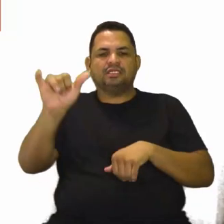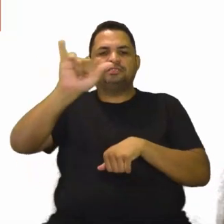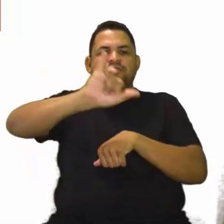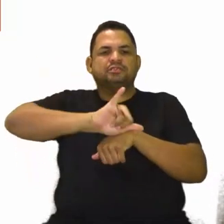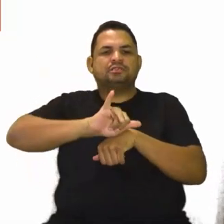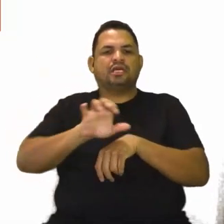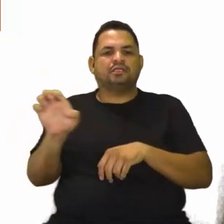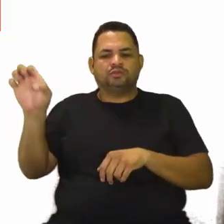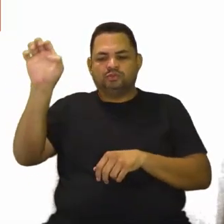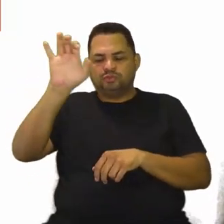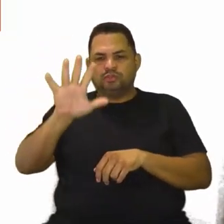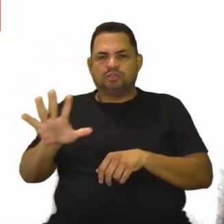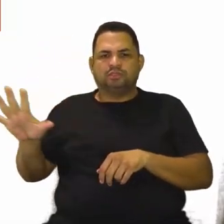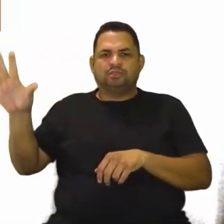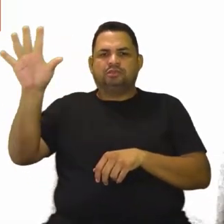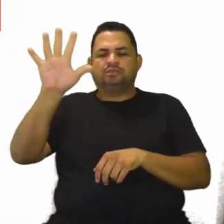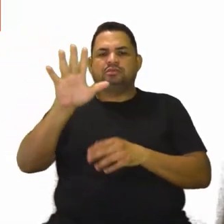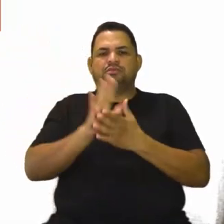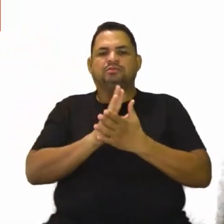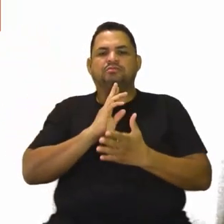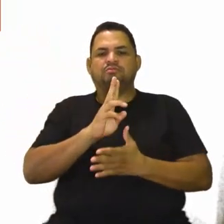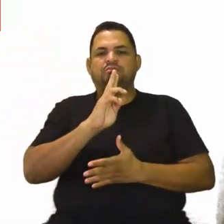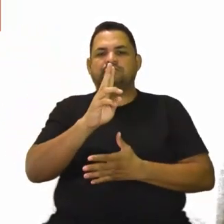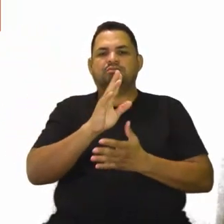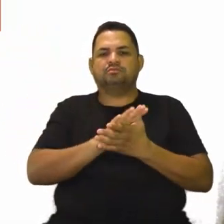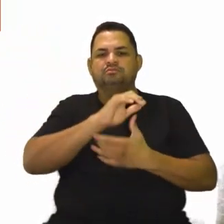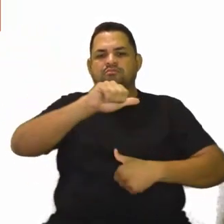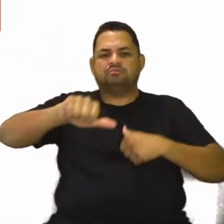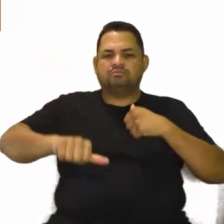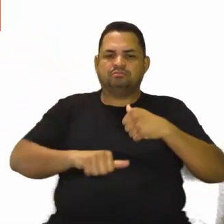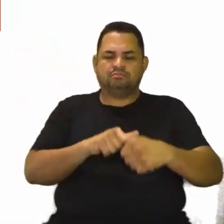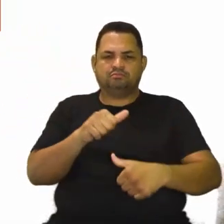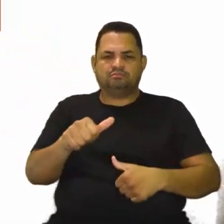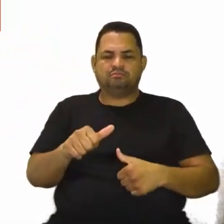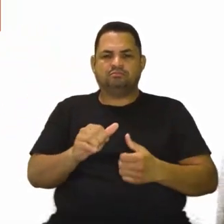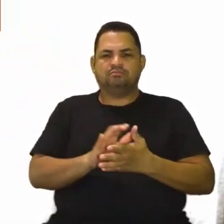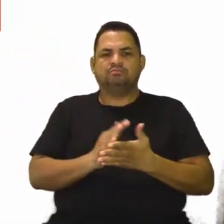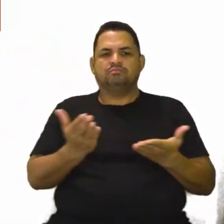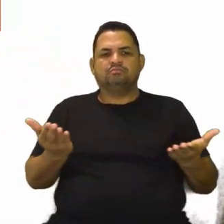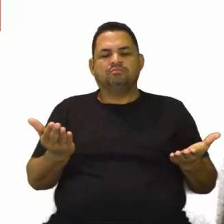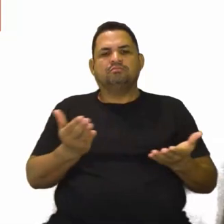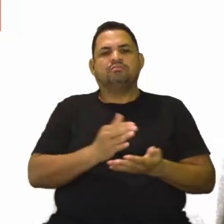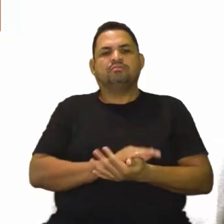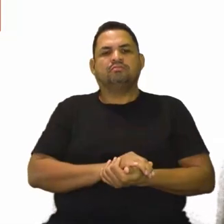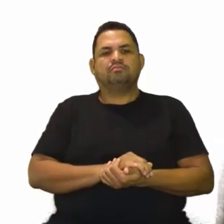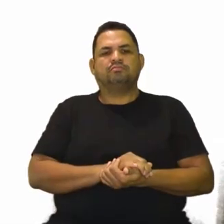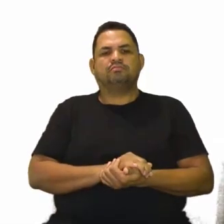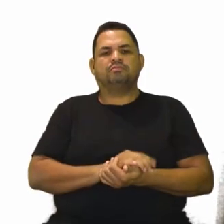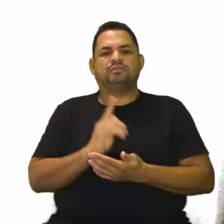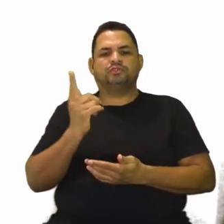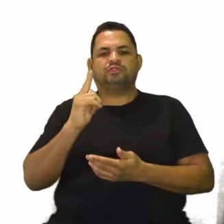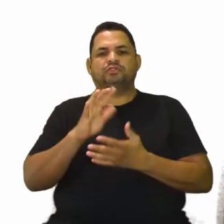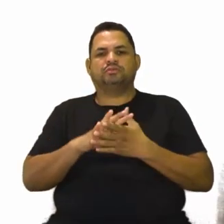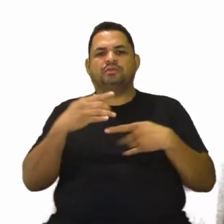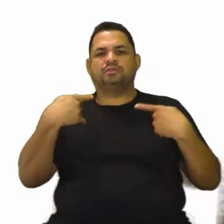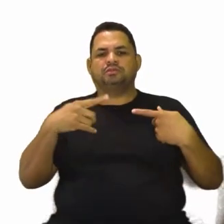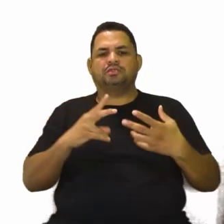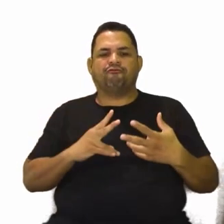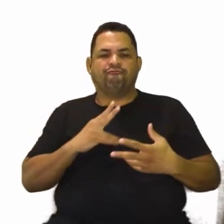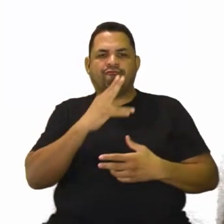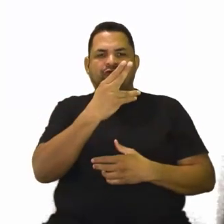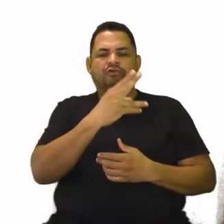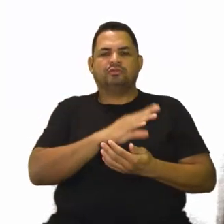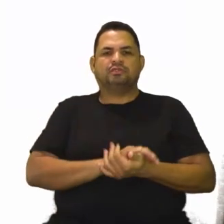Europa, ele passa por um processo de transformação. É uma transformação geopolítica fortíssima.